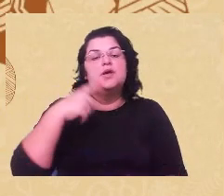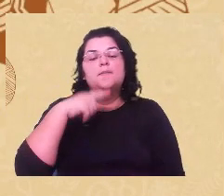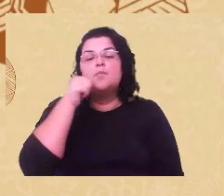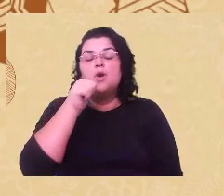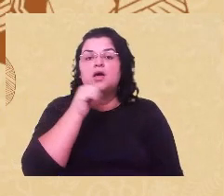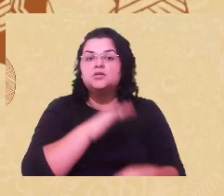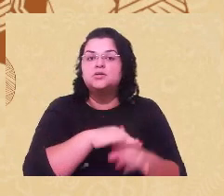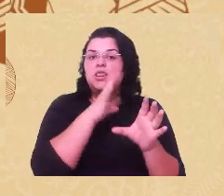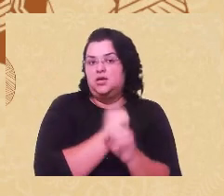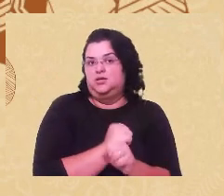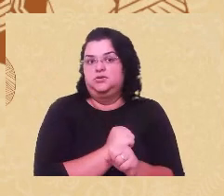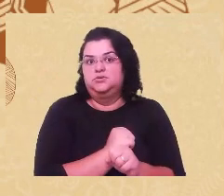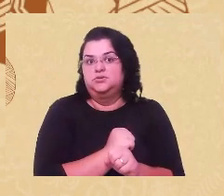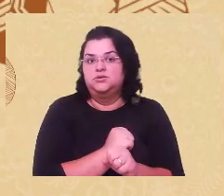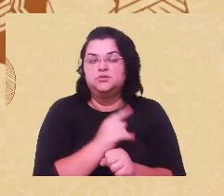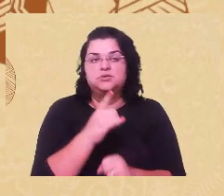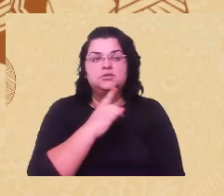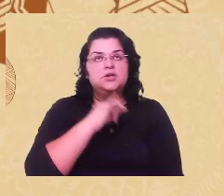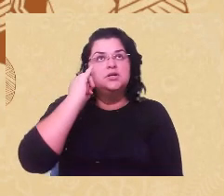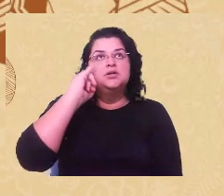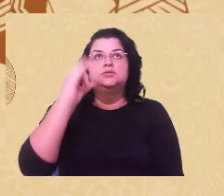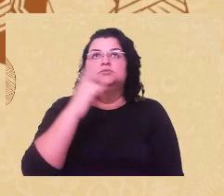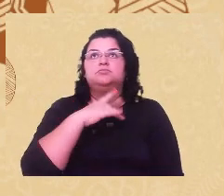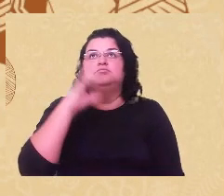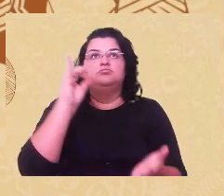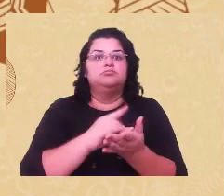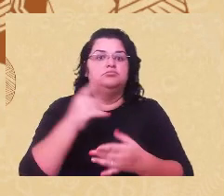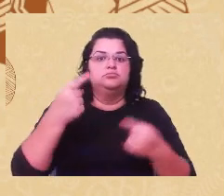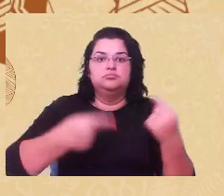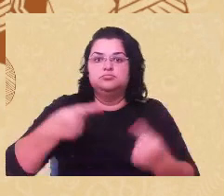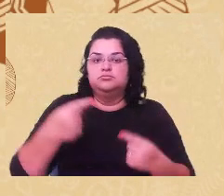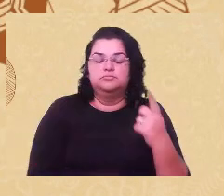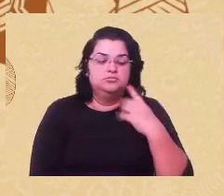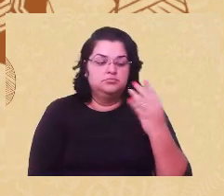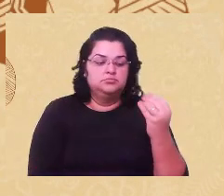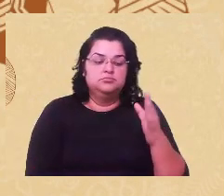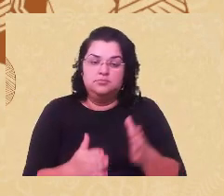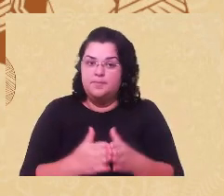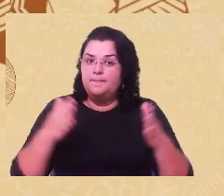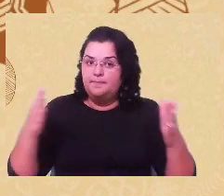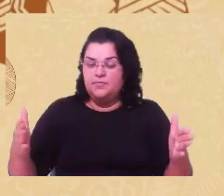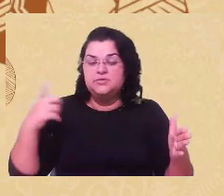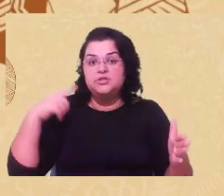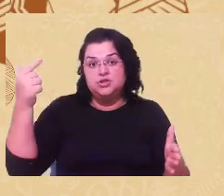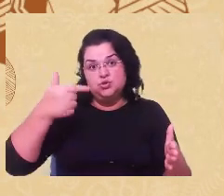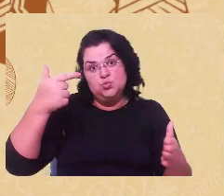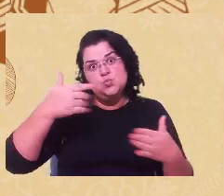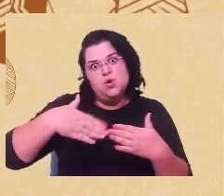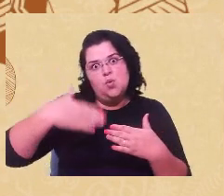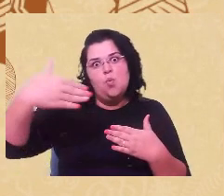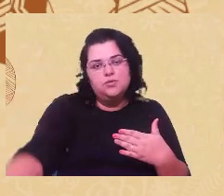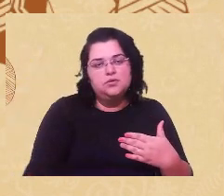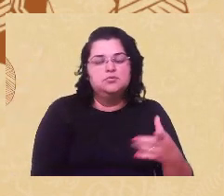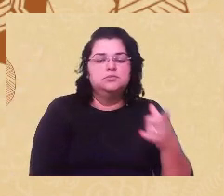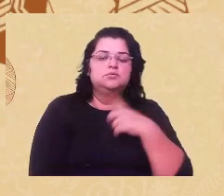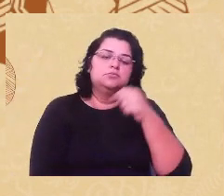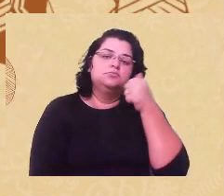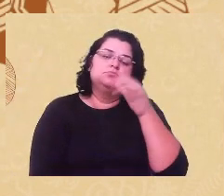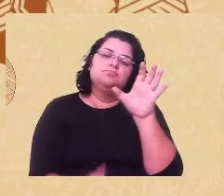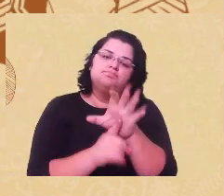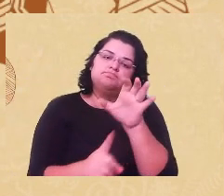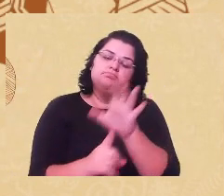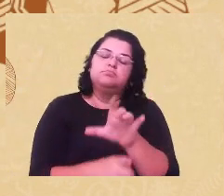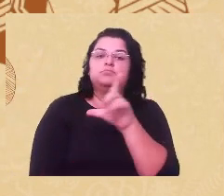né? Uma ideia de que o fato de que essa discussão ganha muito espaço a partir da segunda onda do feminismo euro-norte-cêntrico